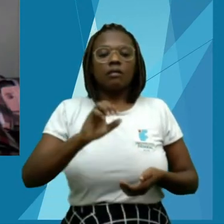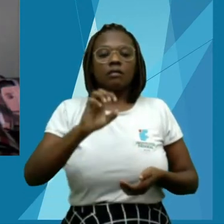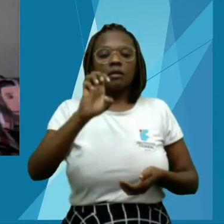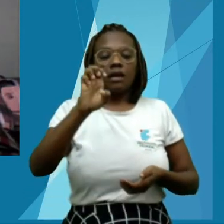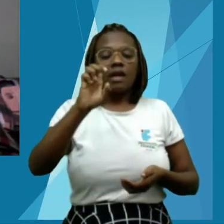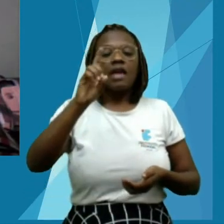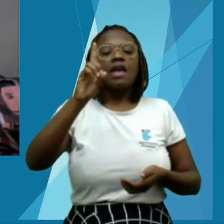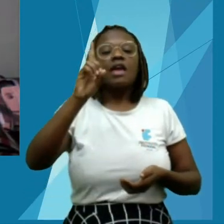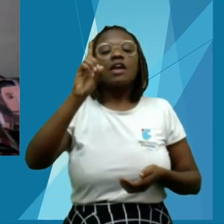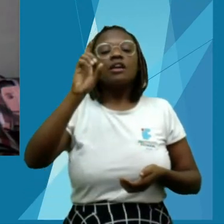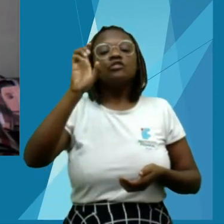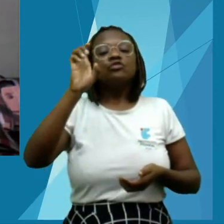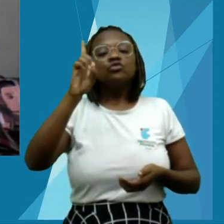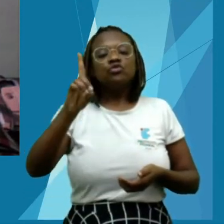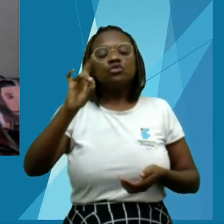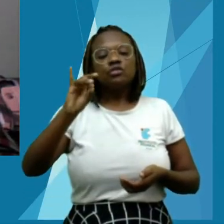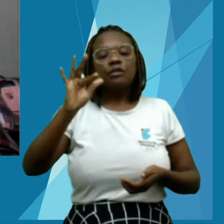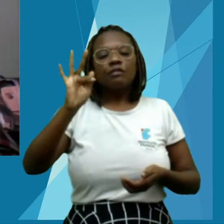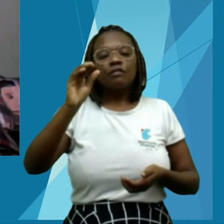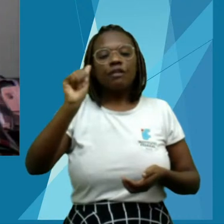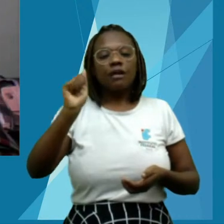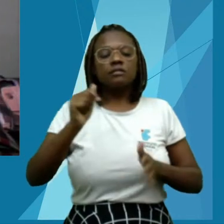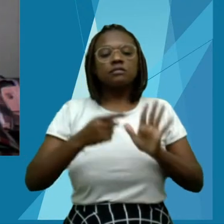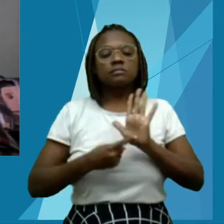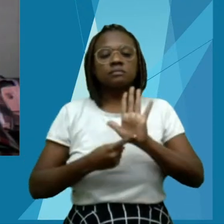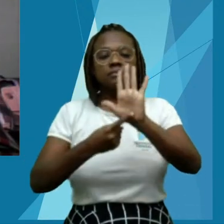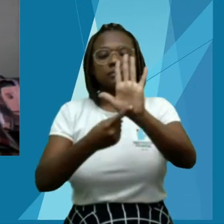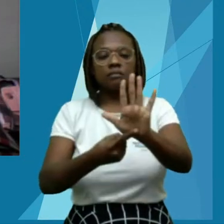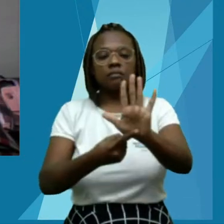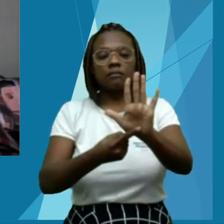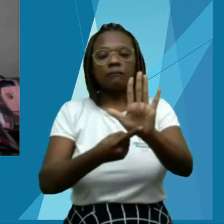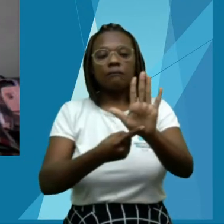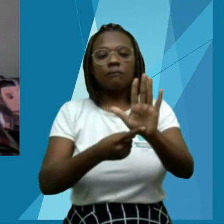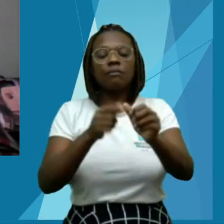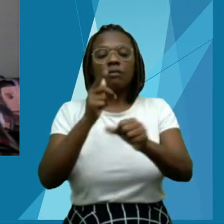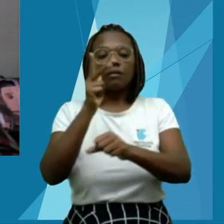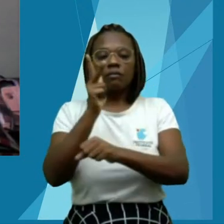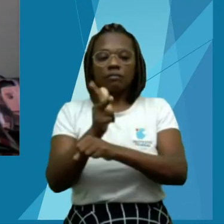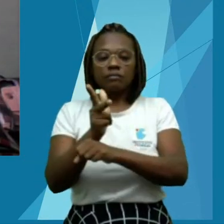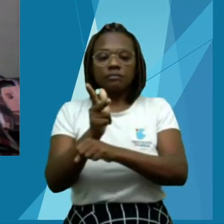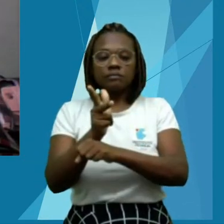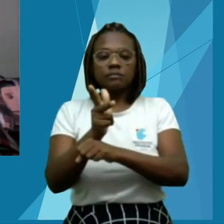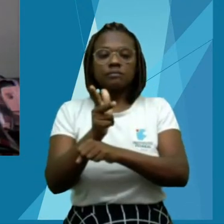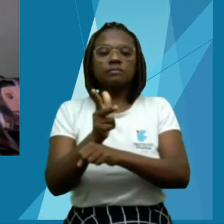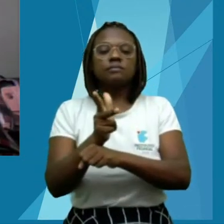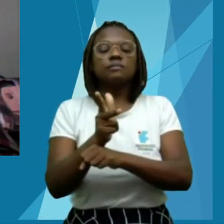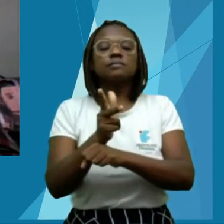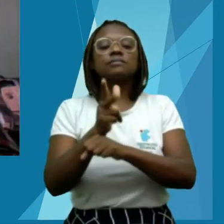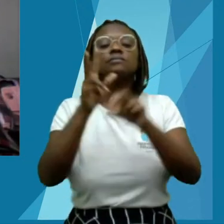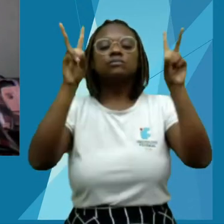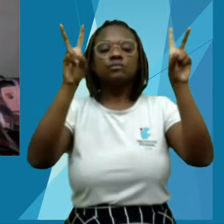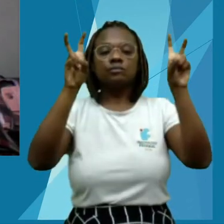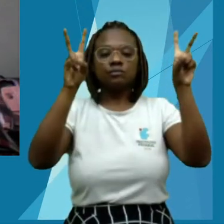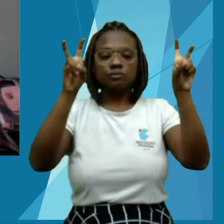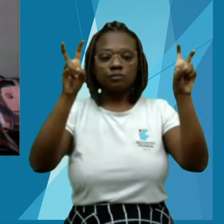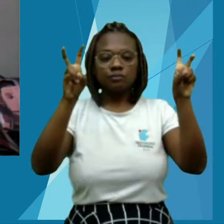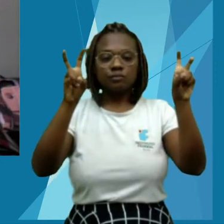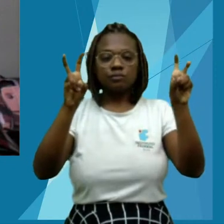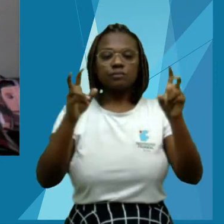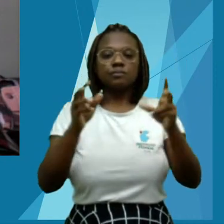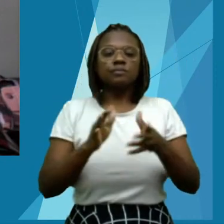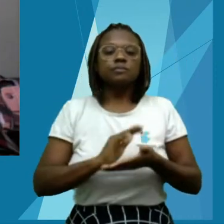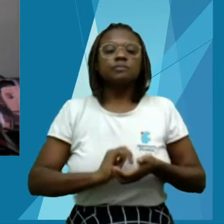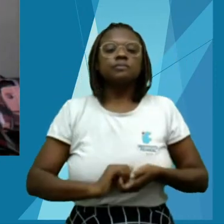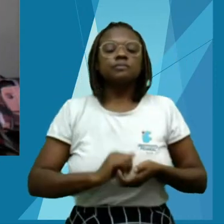de apresentar agora para vocês o livro do ano, Conservação e Tecnologia para o Desenvolvimento Agrícola e